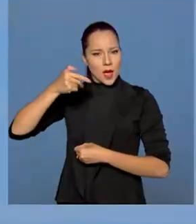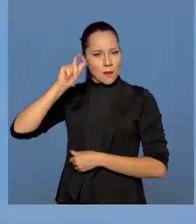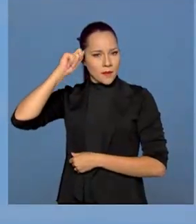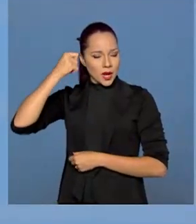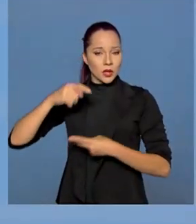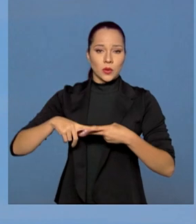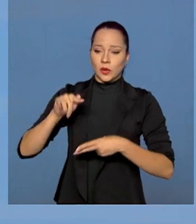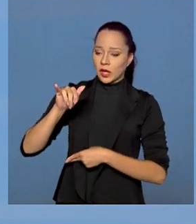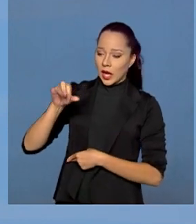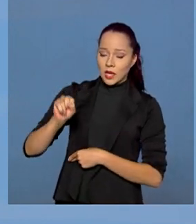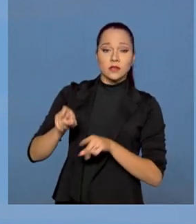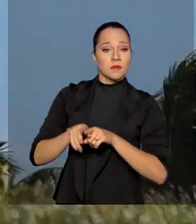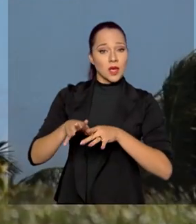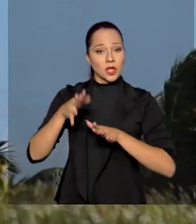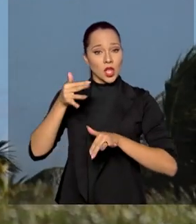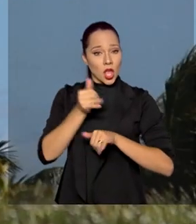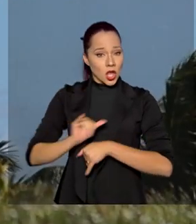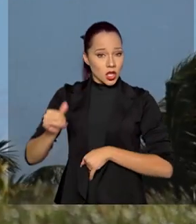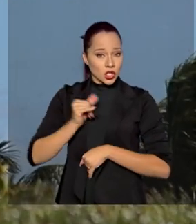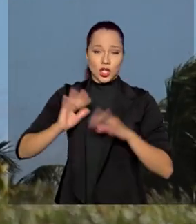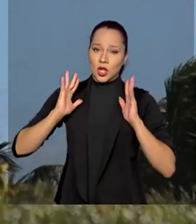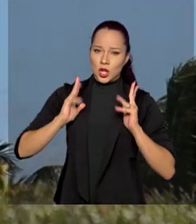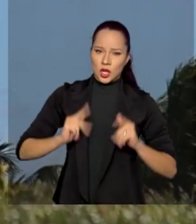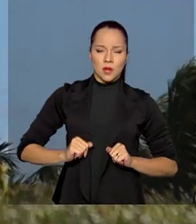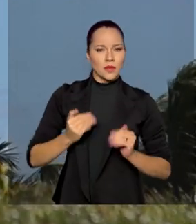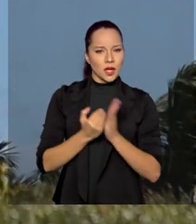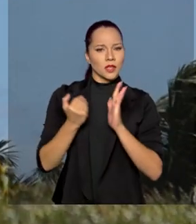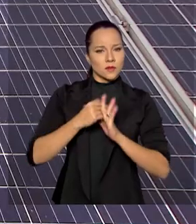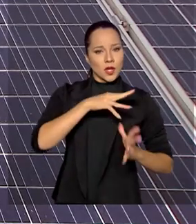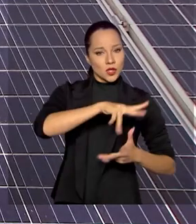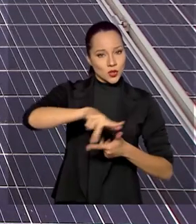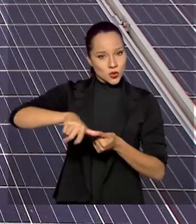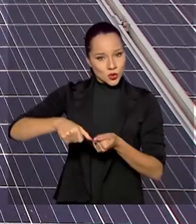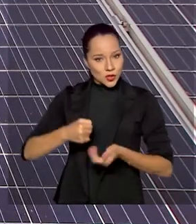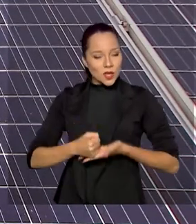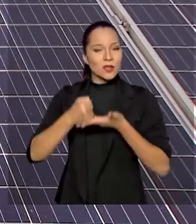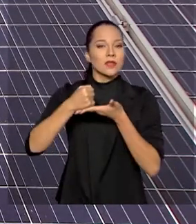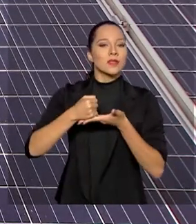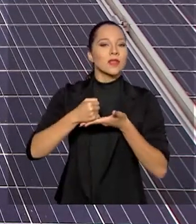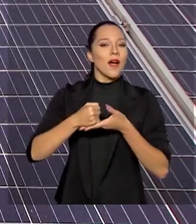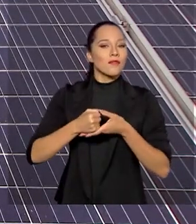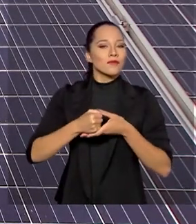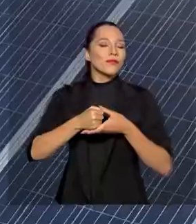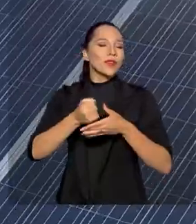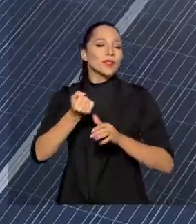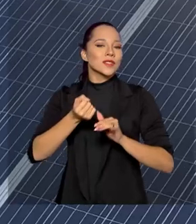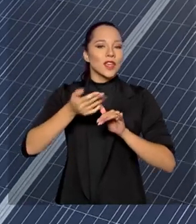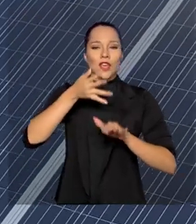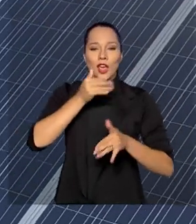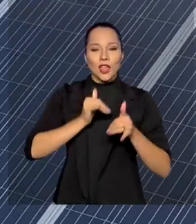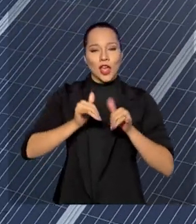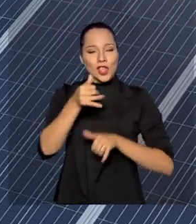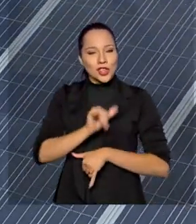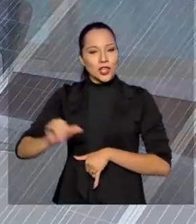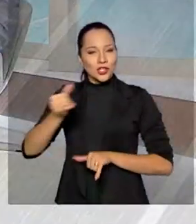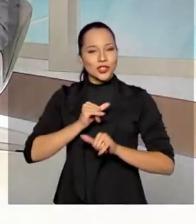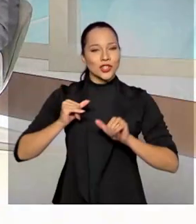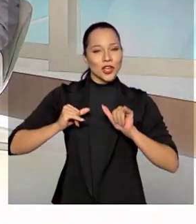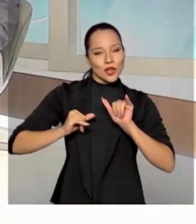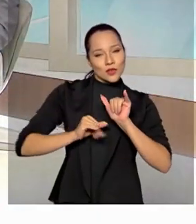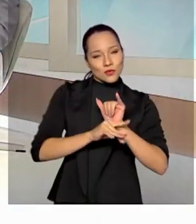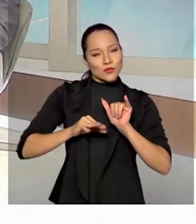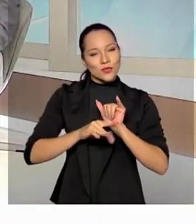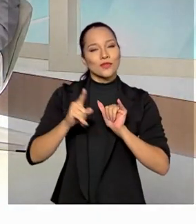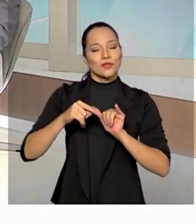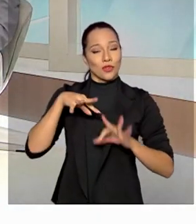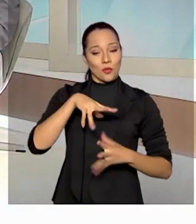quanto energia limpa, como a das matrizes mais sustentáveis e renováveis do planeta. E quem cuida de todos esses